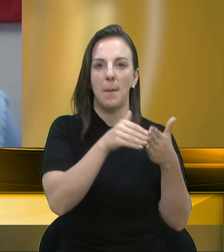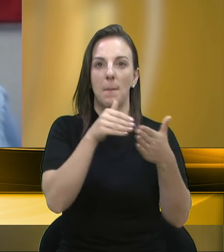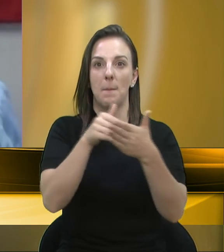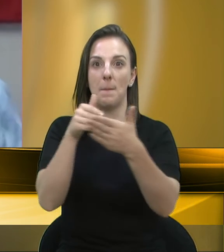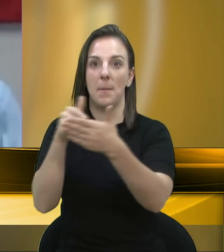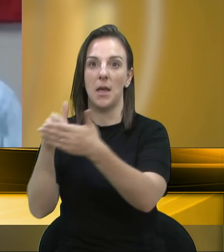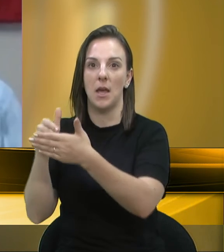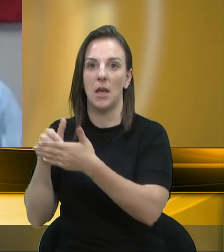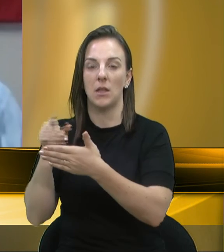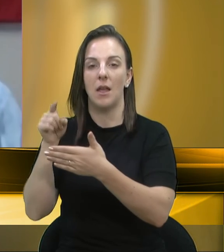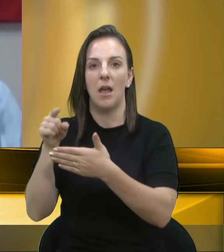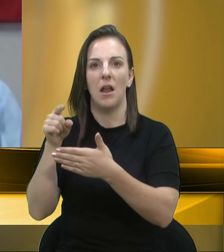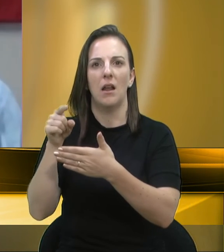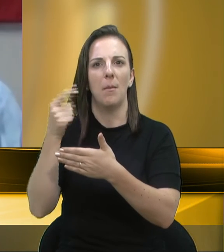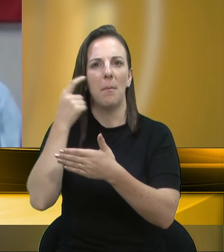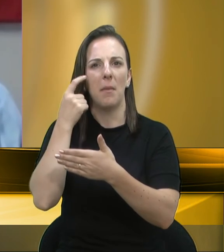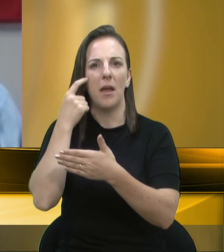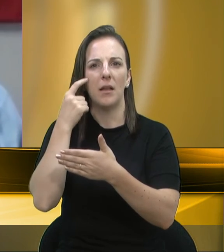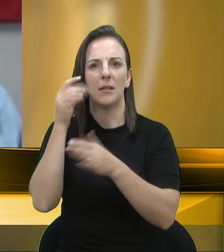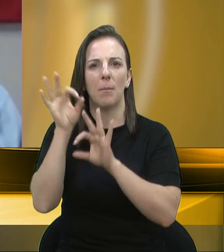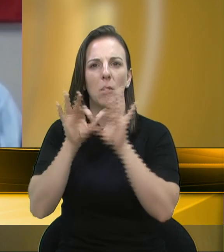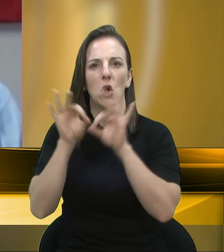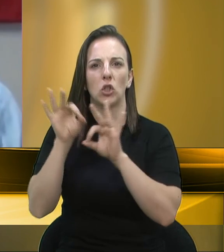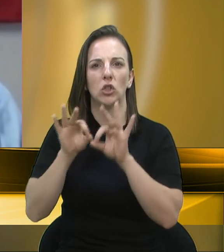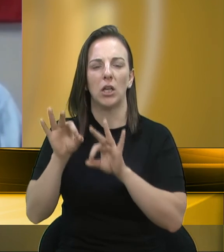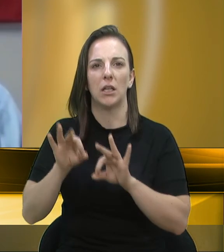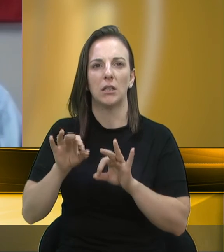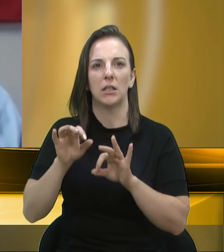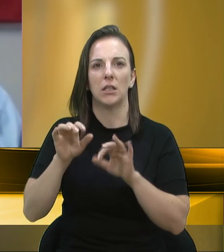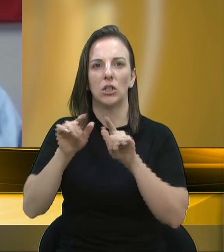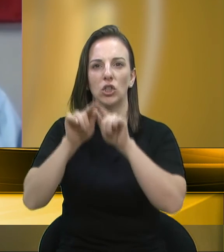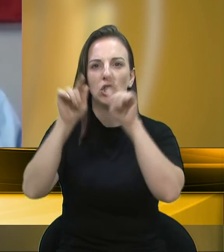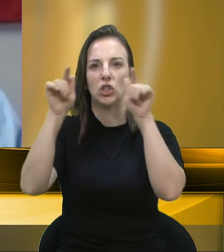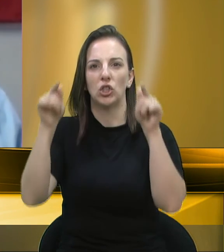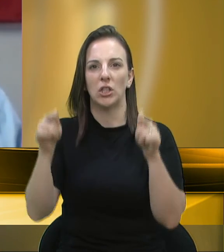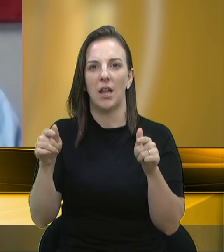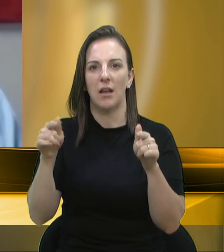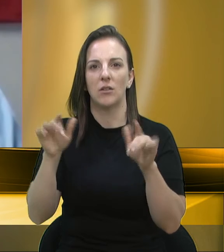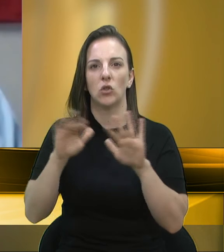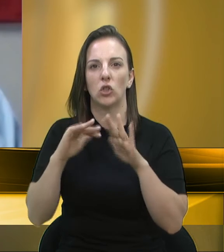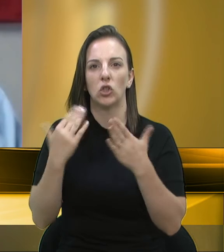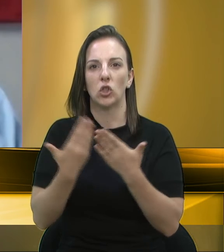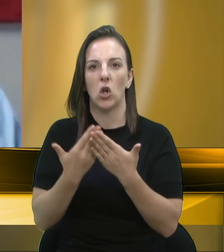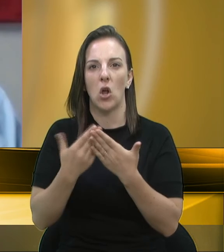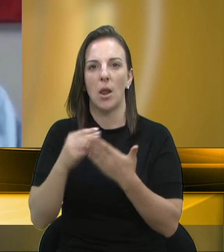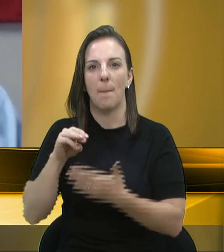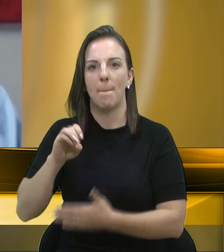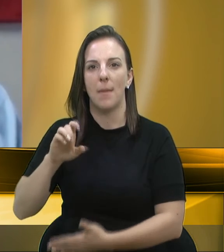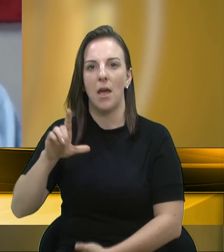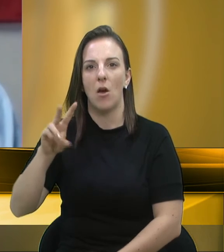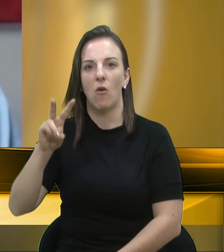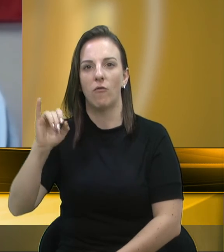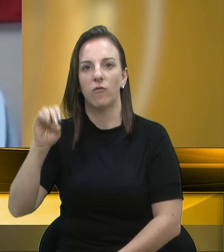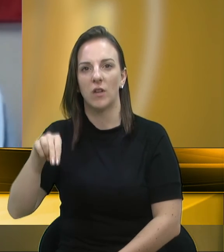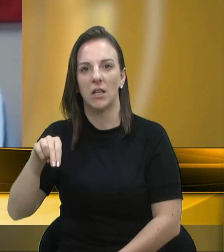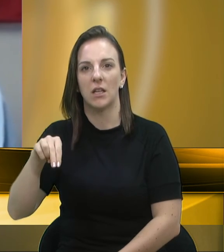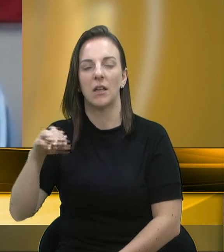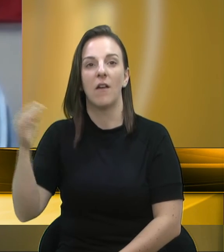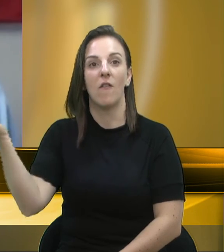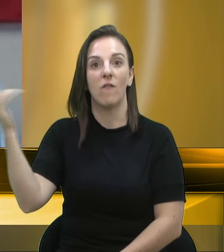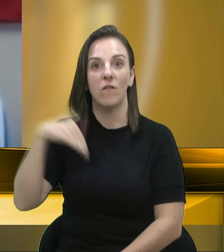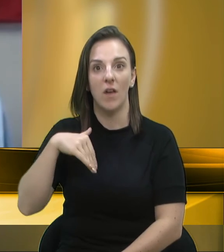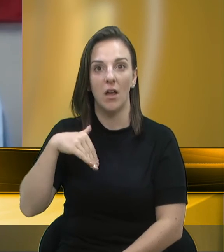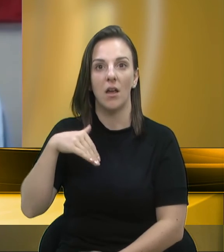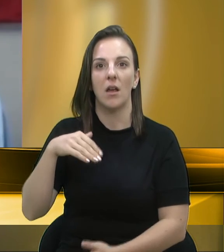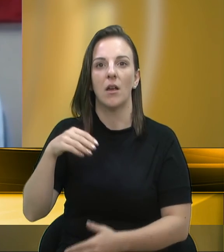consiga fazer o projeto do ginásio da escola Melville Jones, no Planalto, que veio uma verba da deputada federal Lisiane Baio,